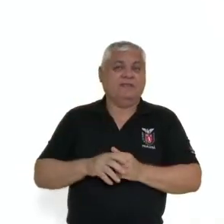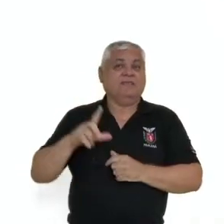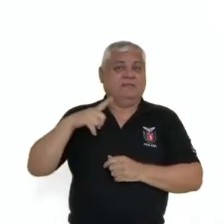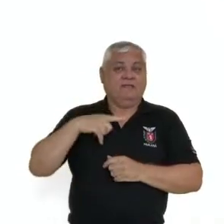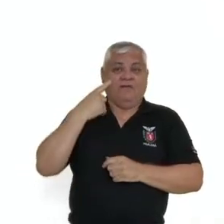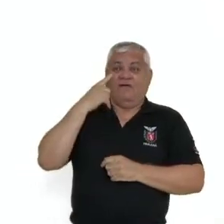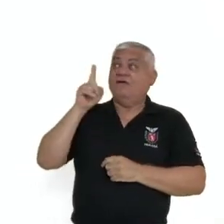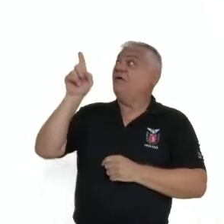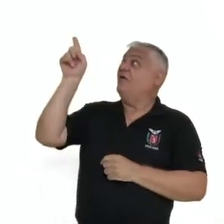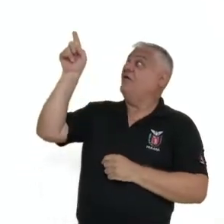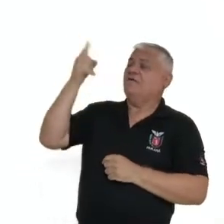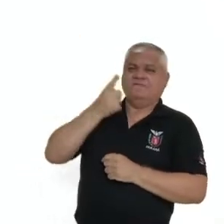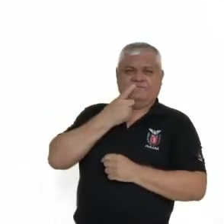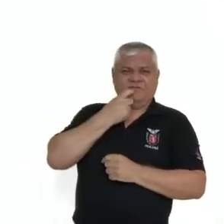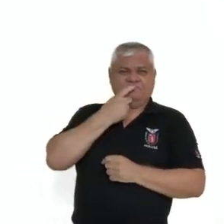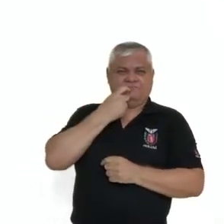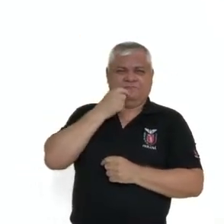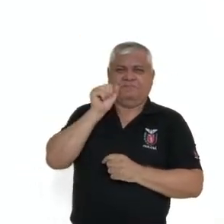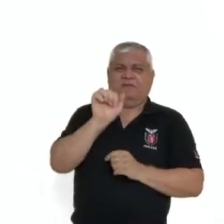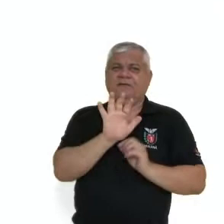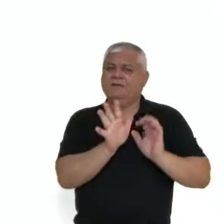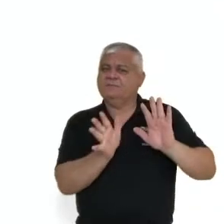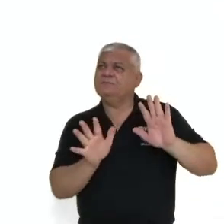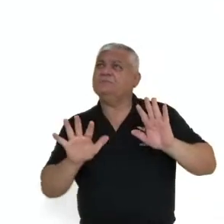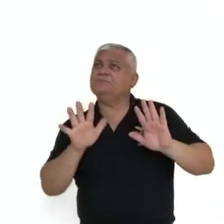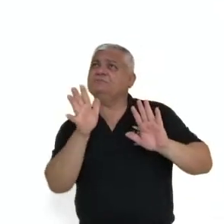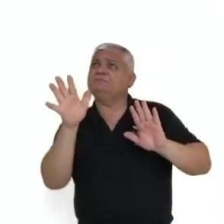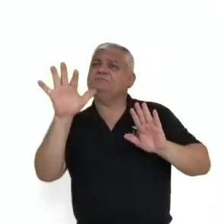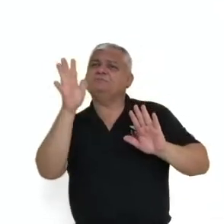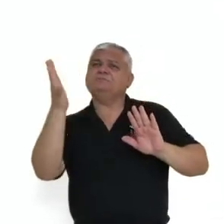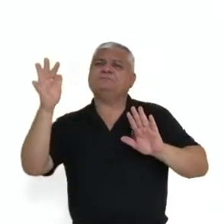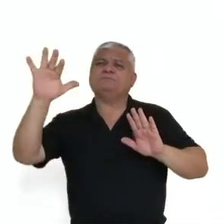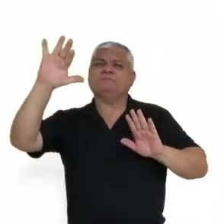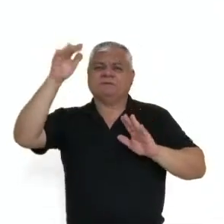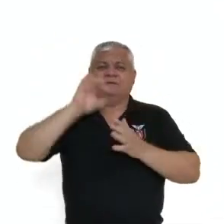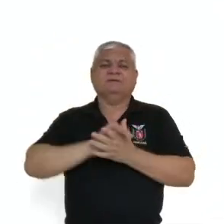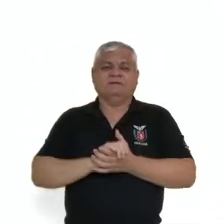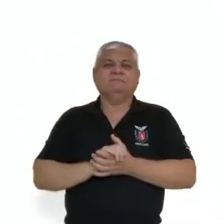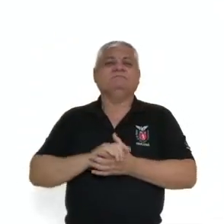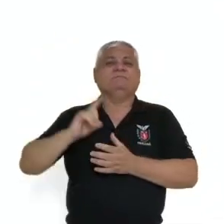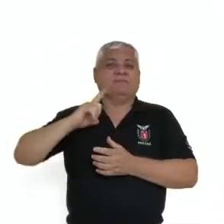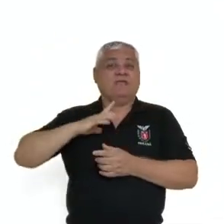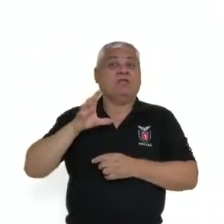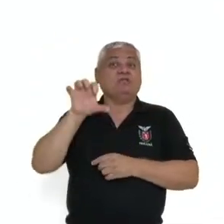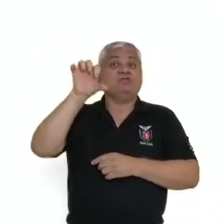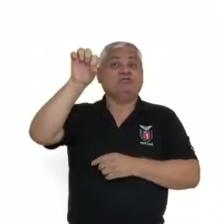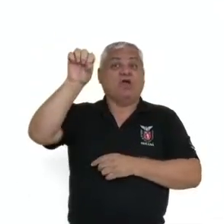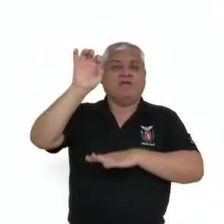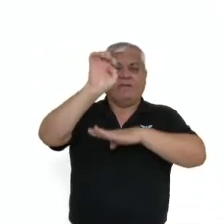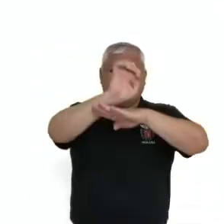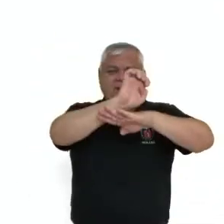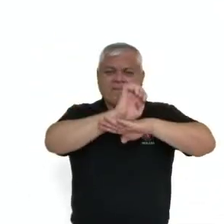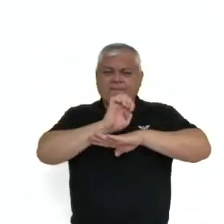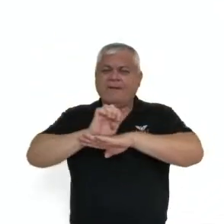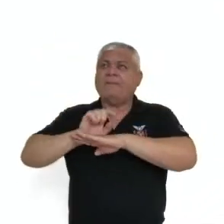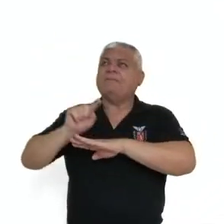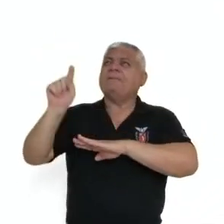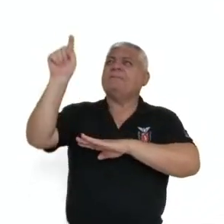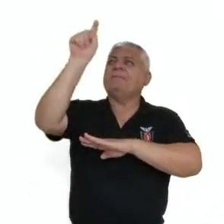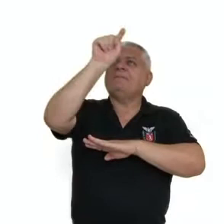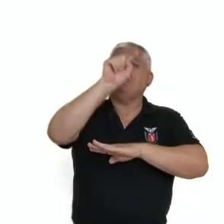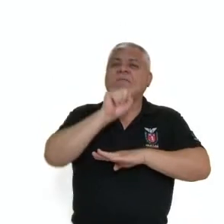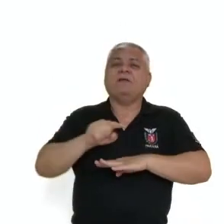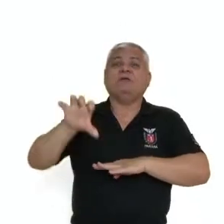localização, todo o litoral do Nordeste, dividido ali em nove estados, então é a região com o maior